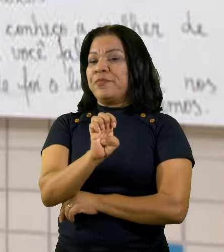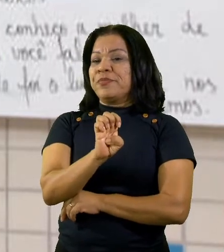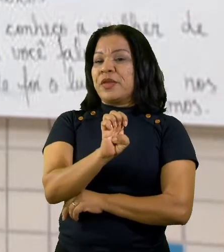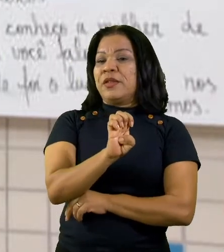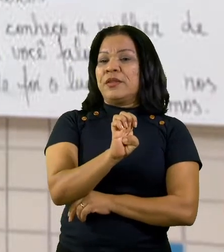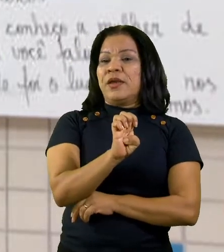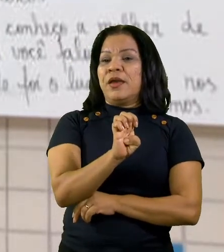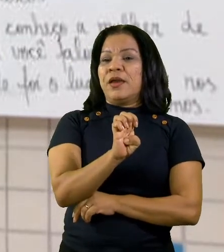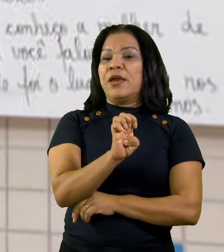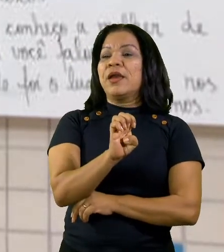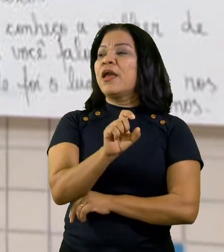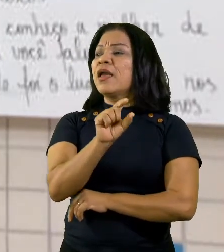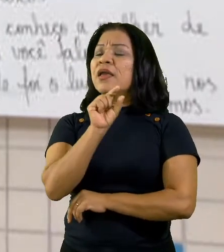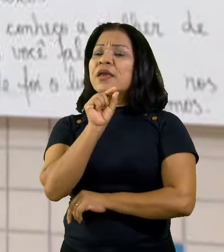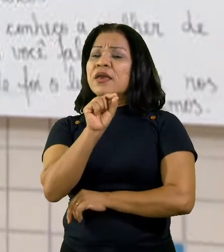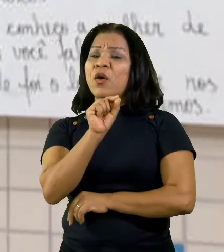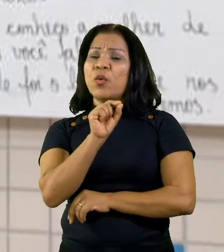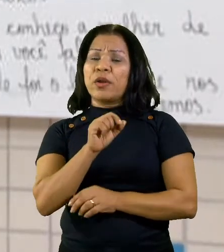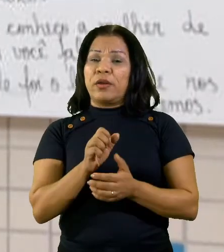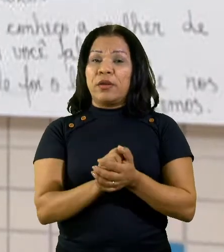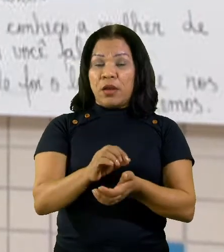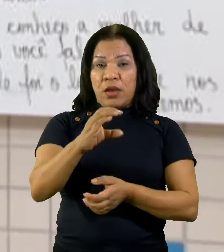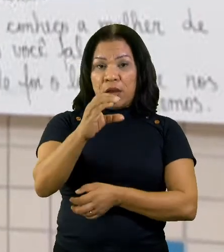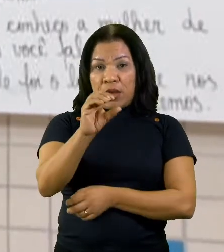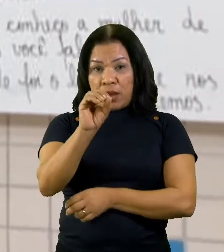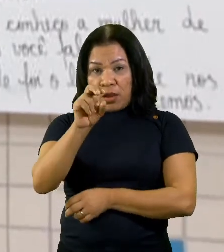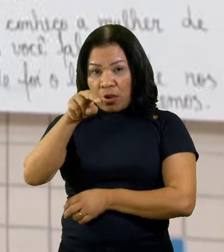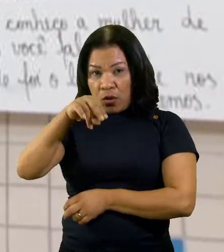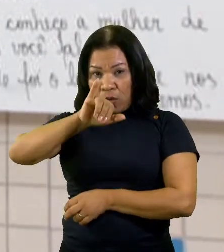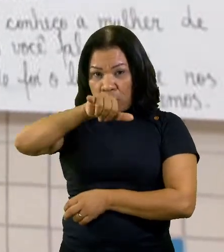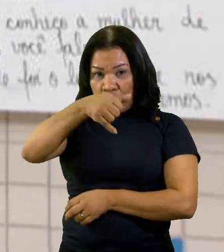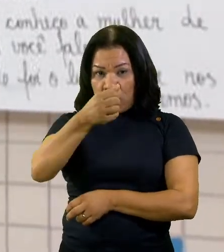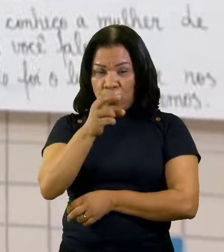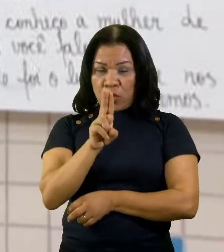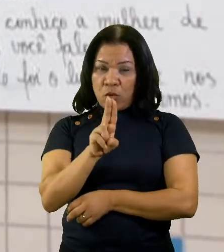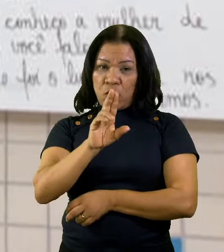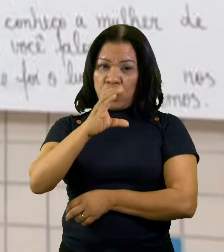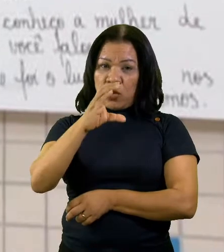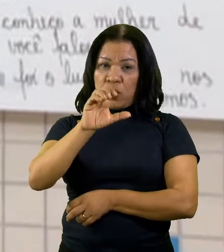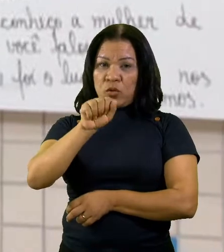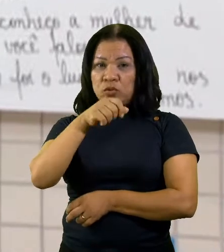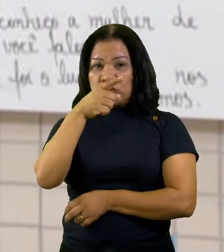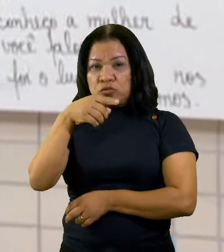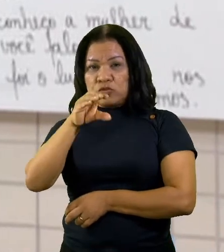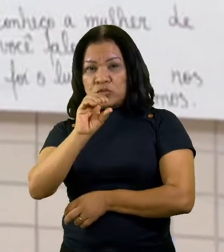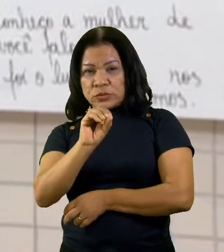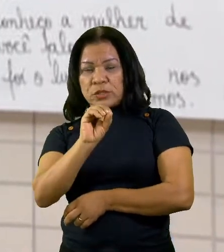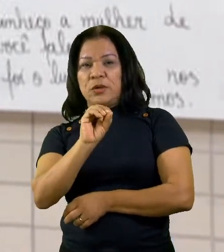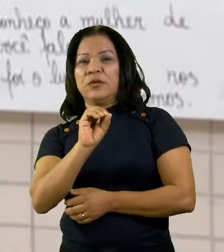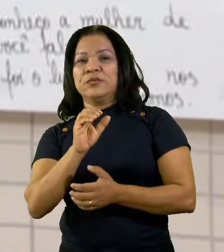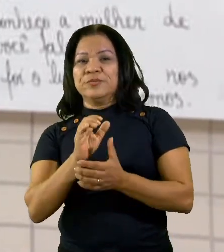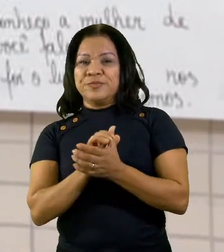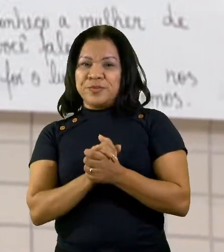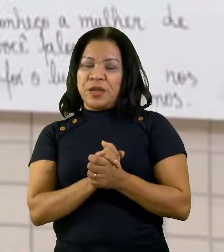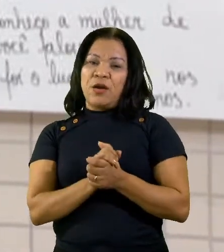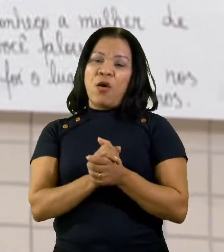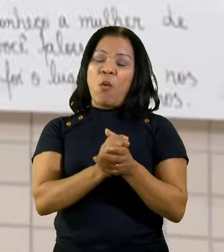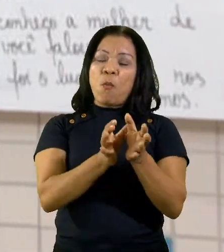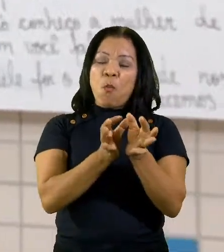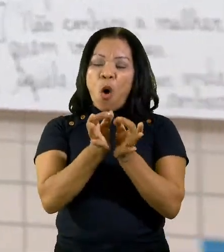de uma conjunção coordenada aditiva.